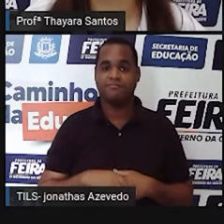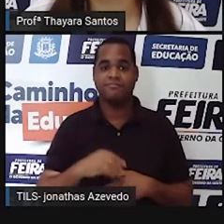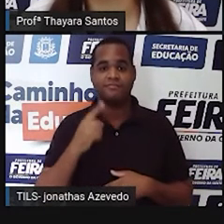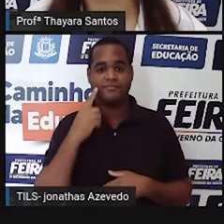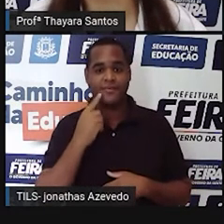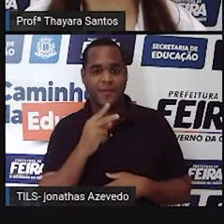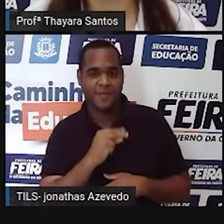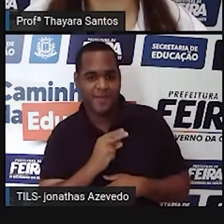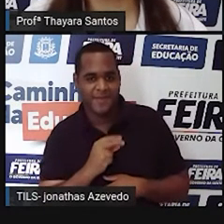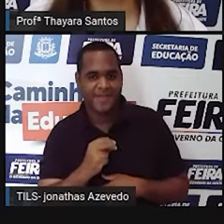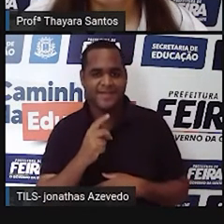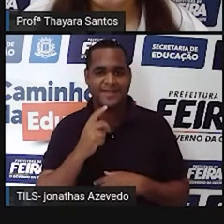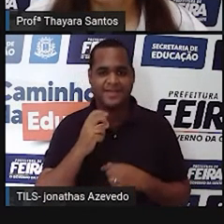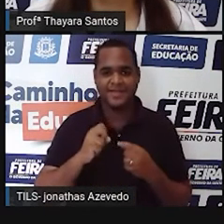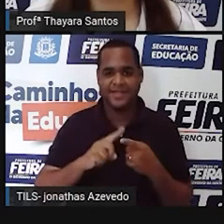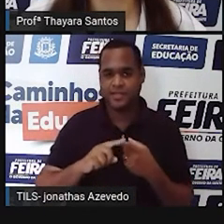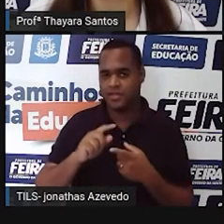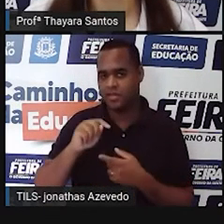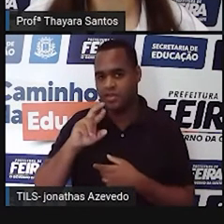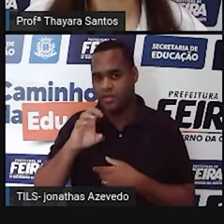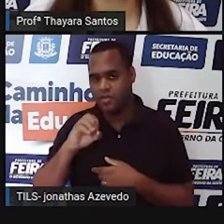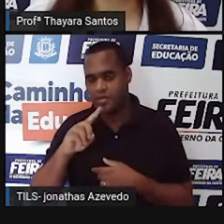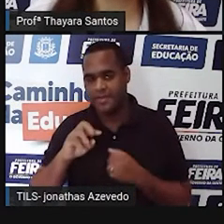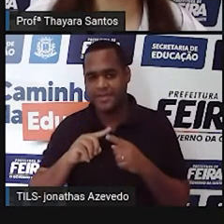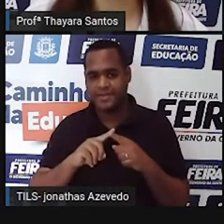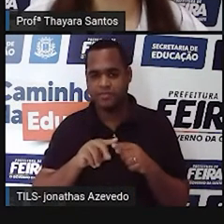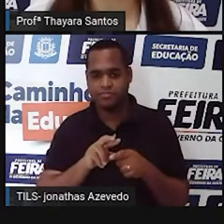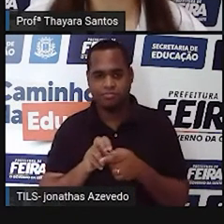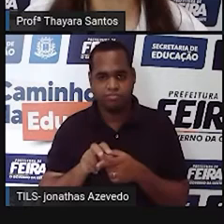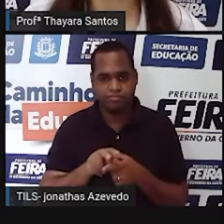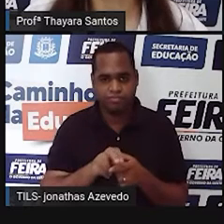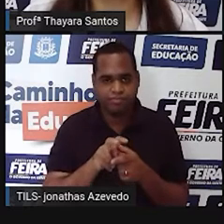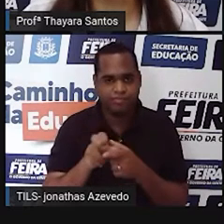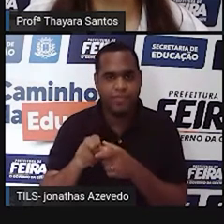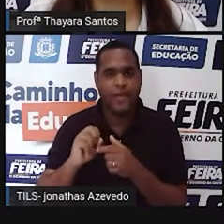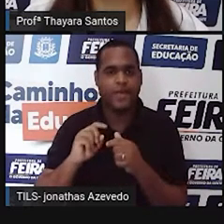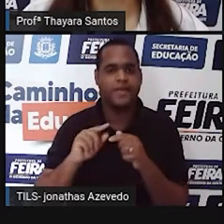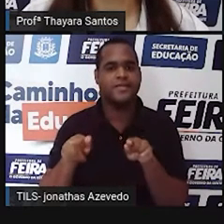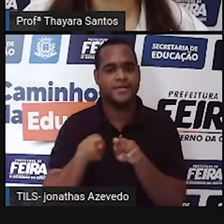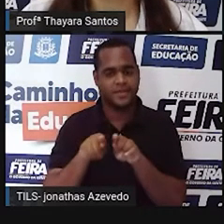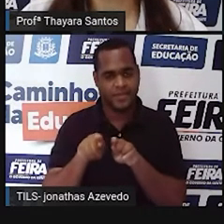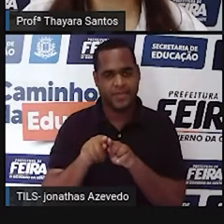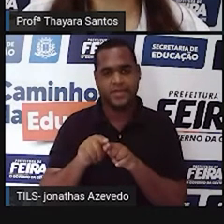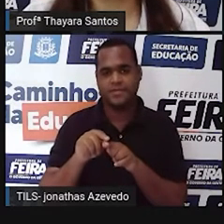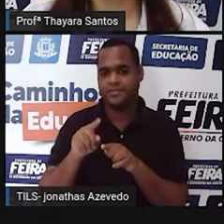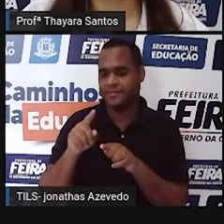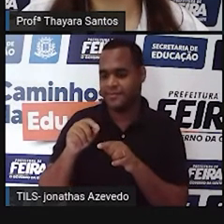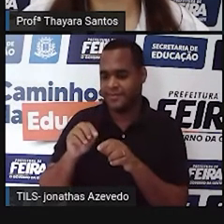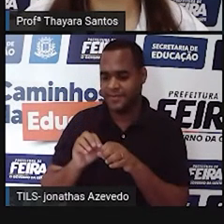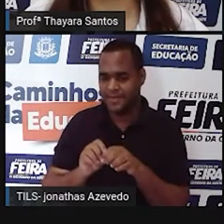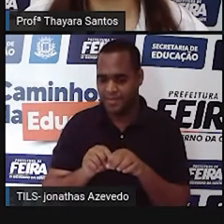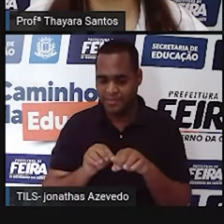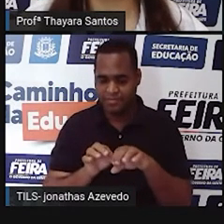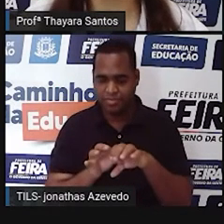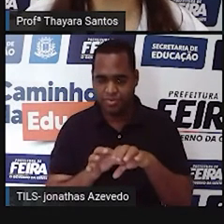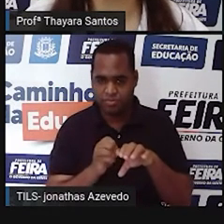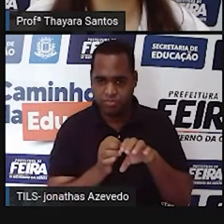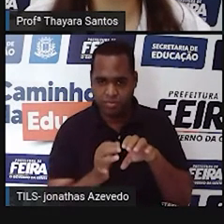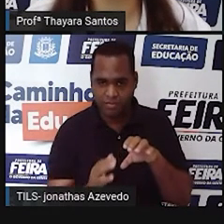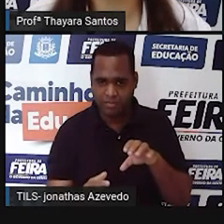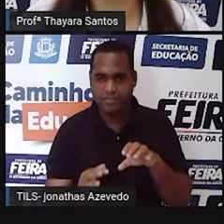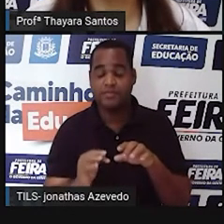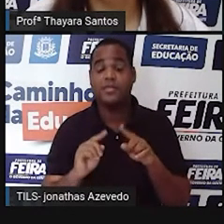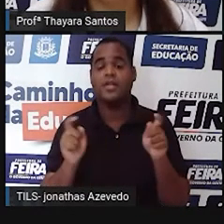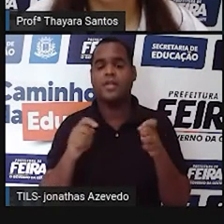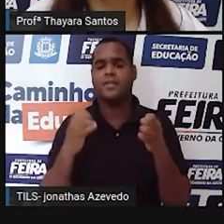aves, mamíferos, de artrópodes, de répteis e também de anfíbios. E isso torna esse bioma um